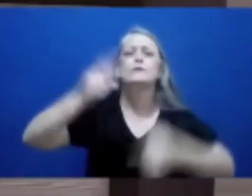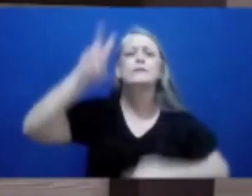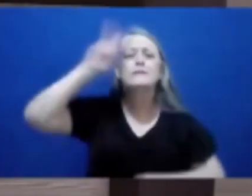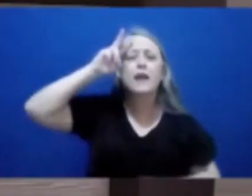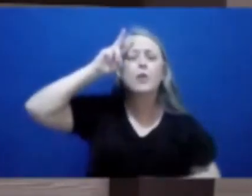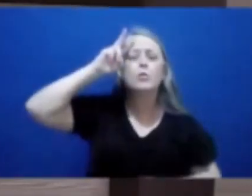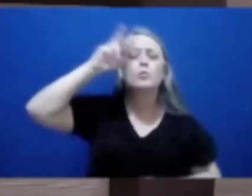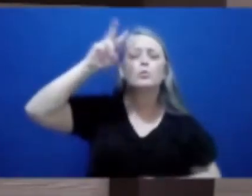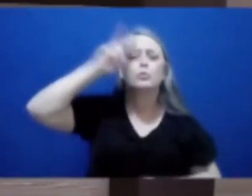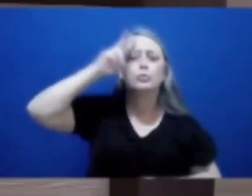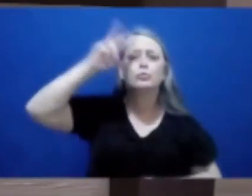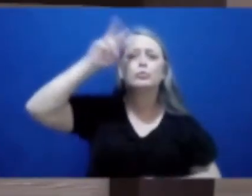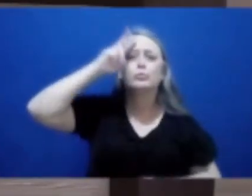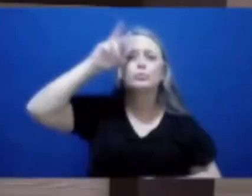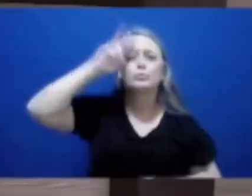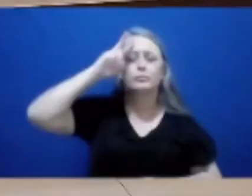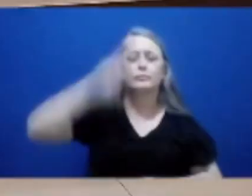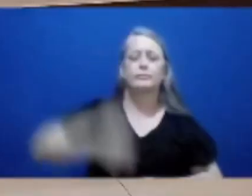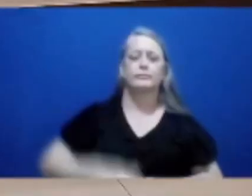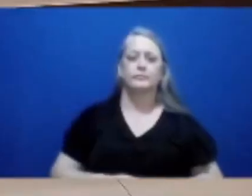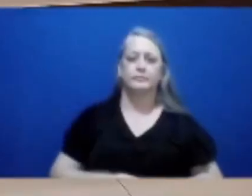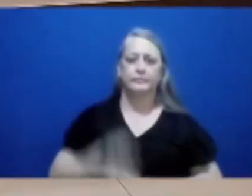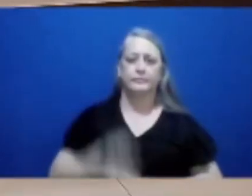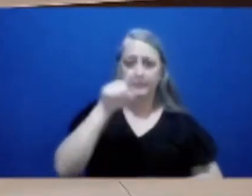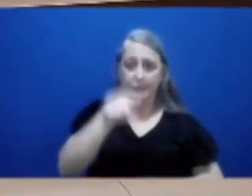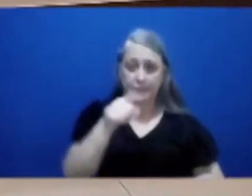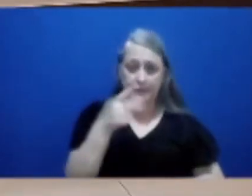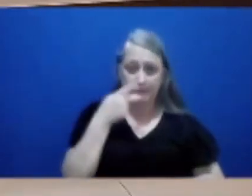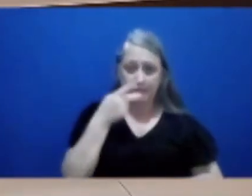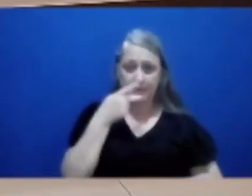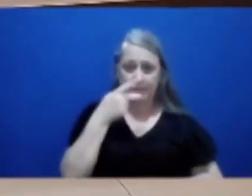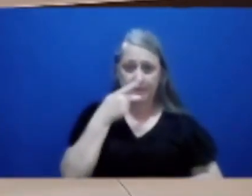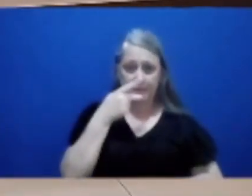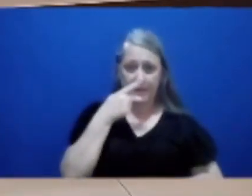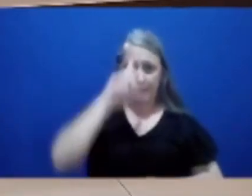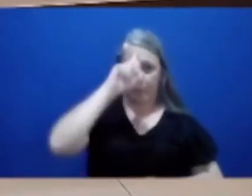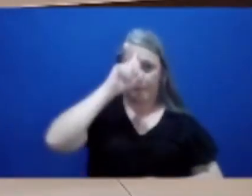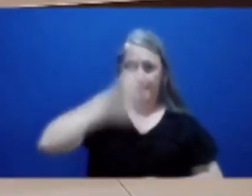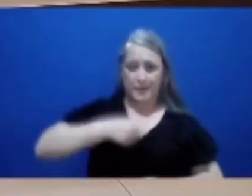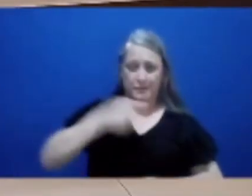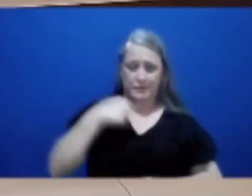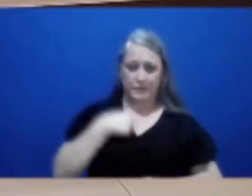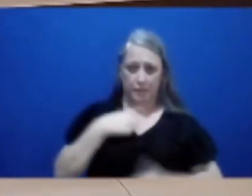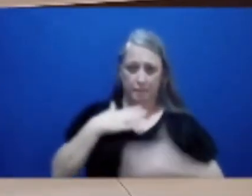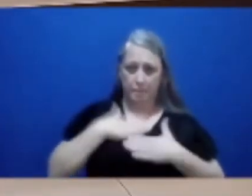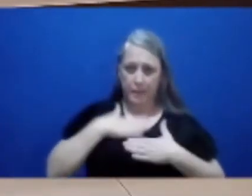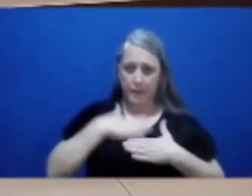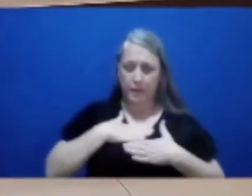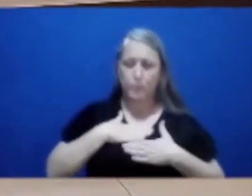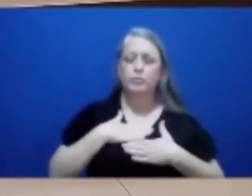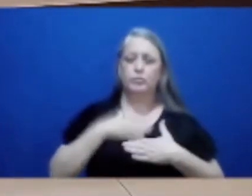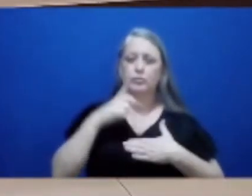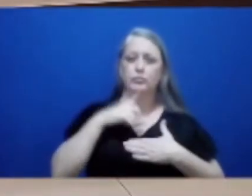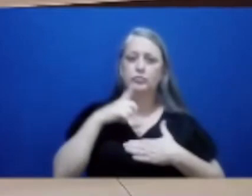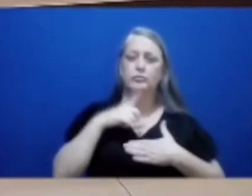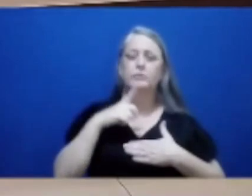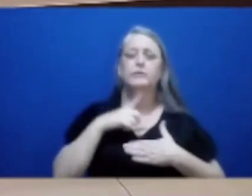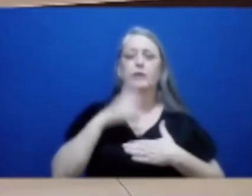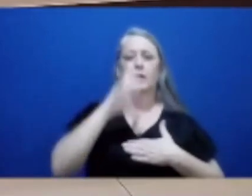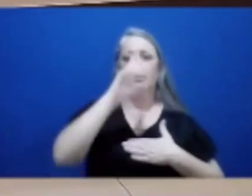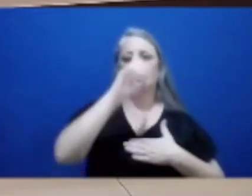presidente. O senhor citou o mandato desta vereadora nominalmente. Eu tenho, no mínimo, um direito de resposta.